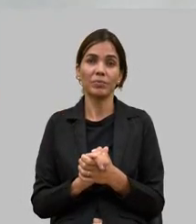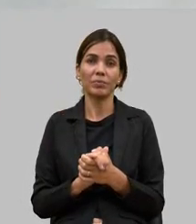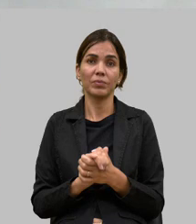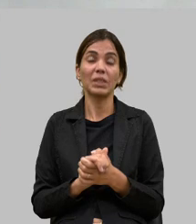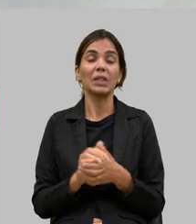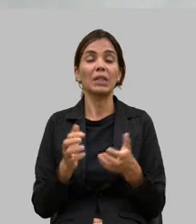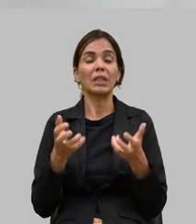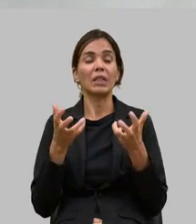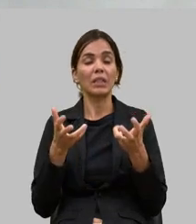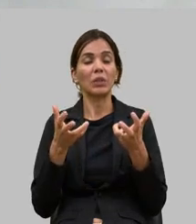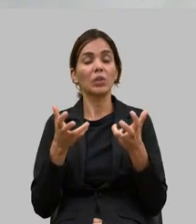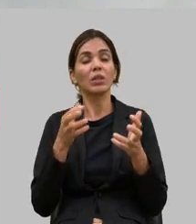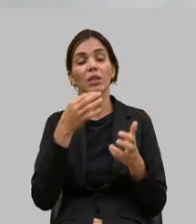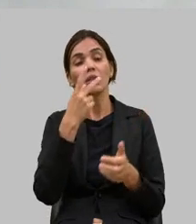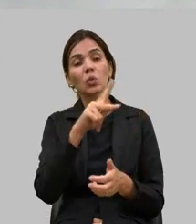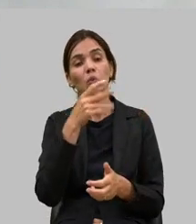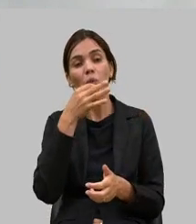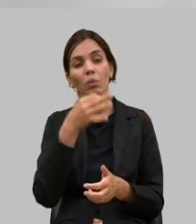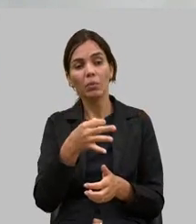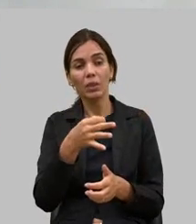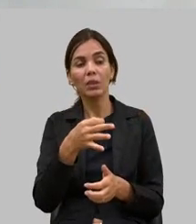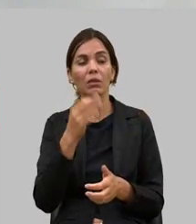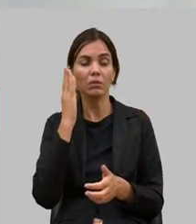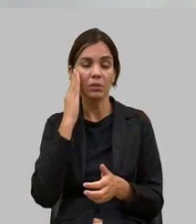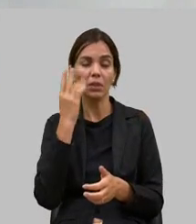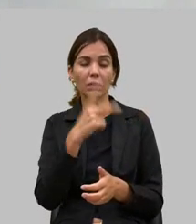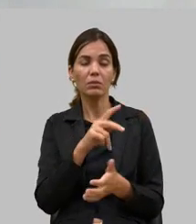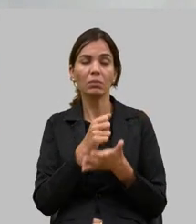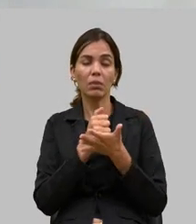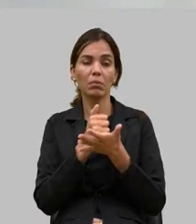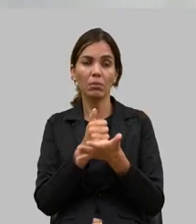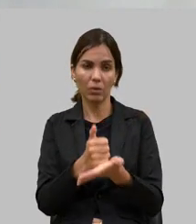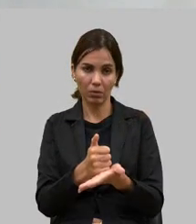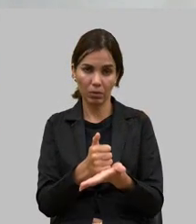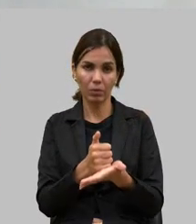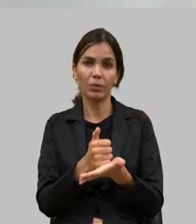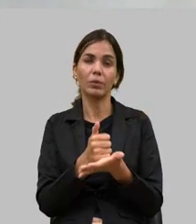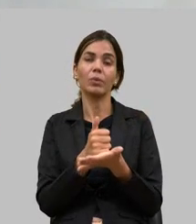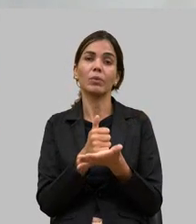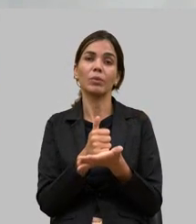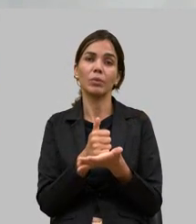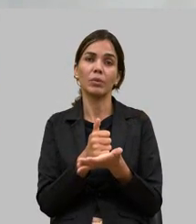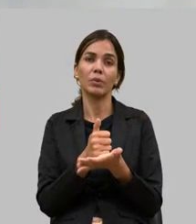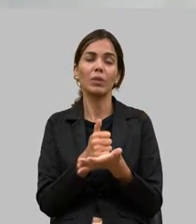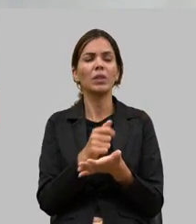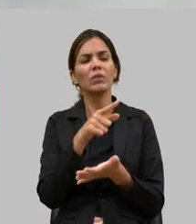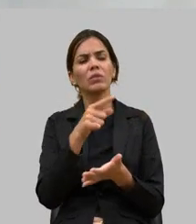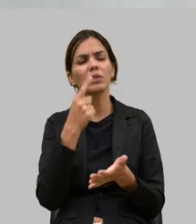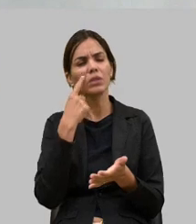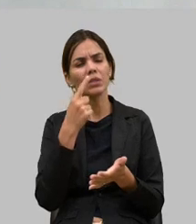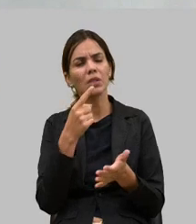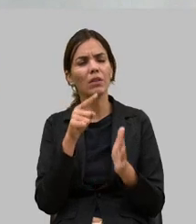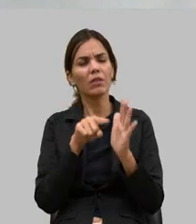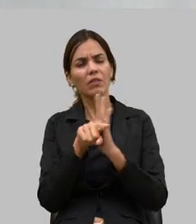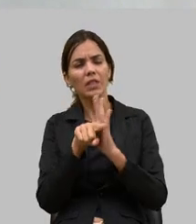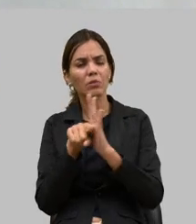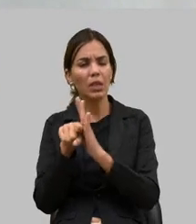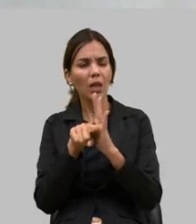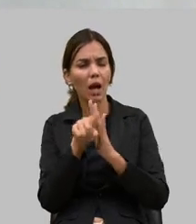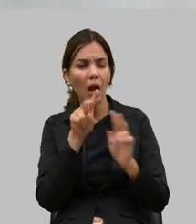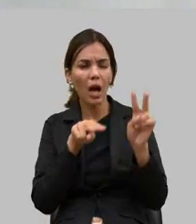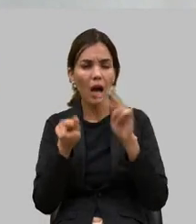gostaria da sua opinião e sei do seu apoio mas que você fizesse aí uma análise da sua percepção